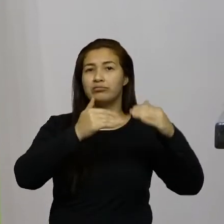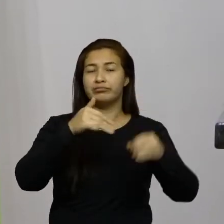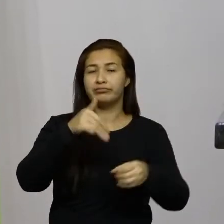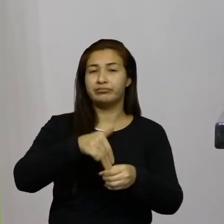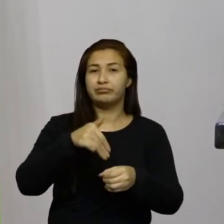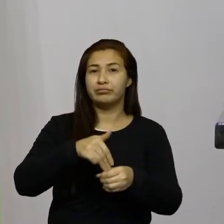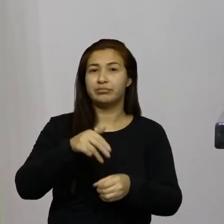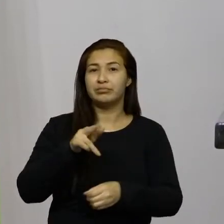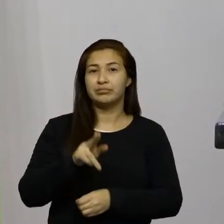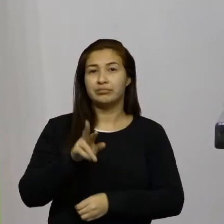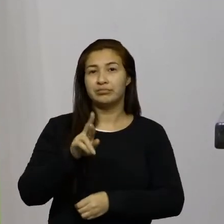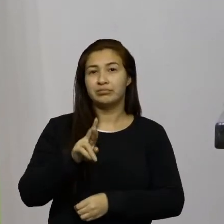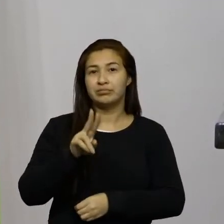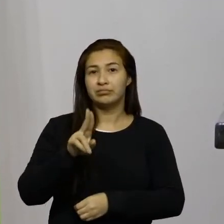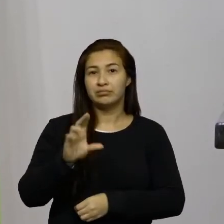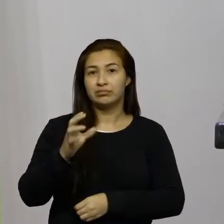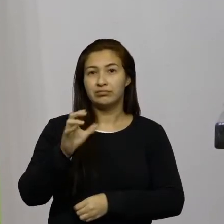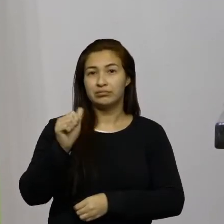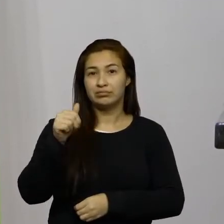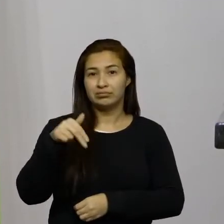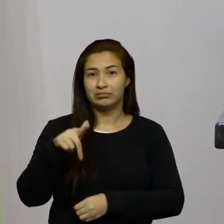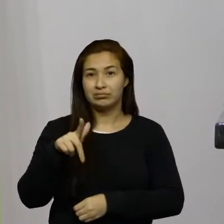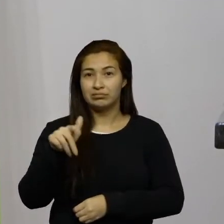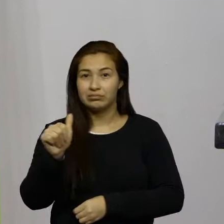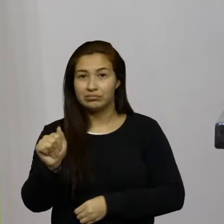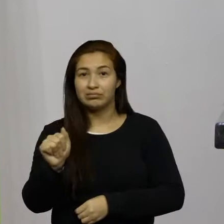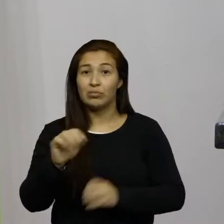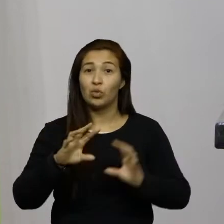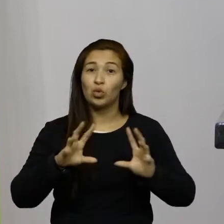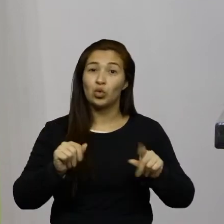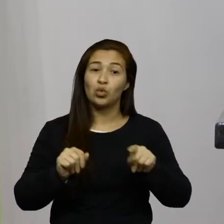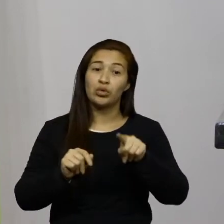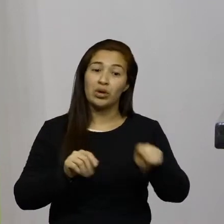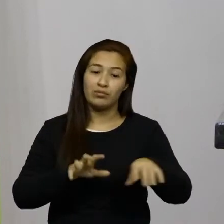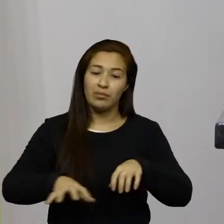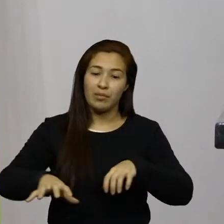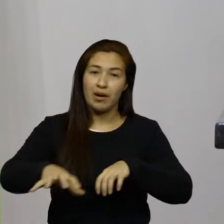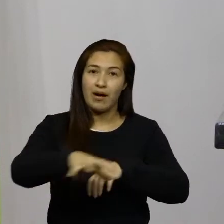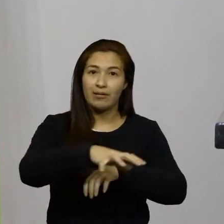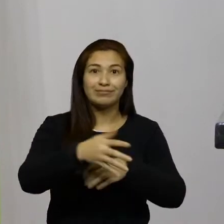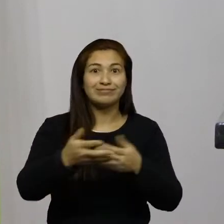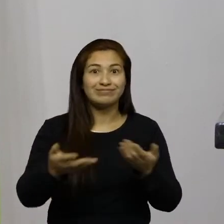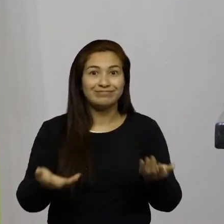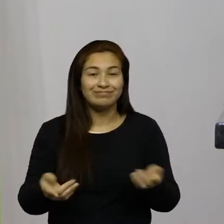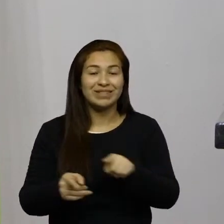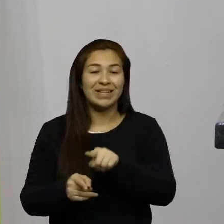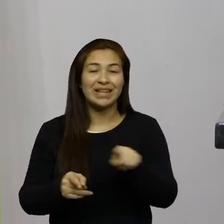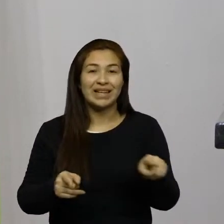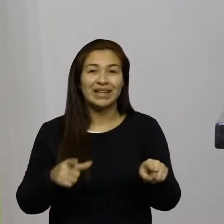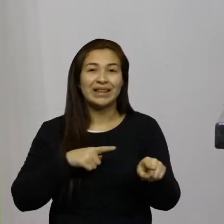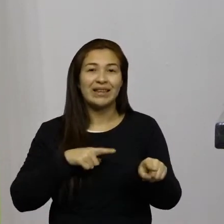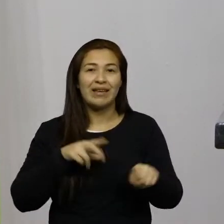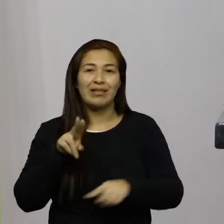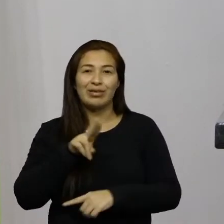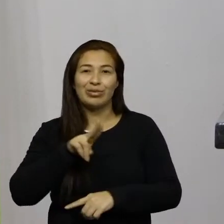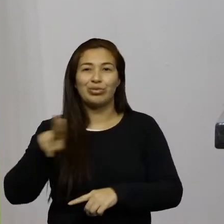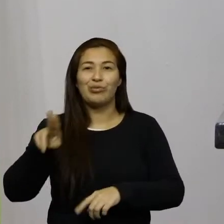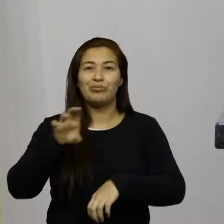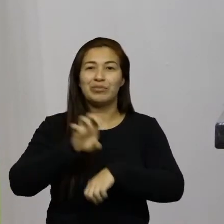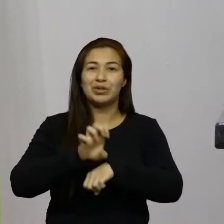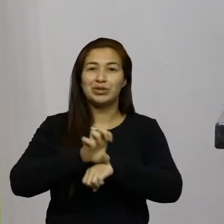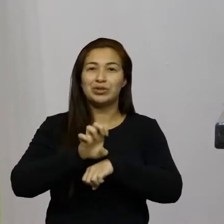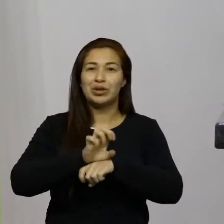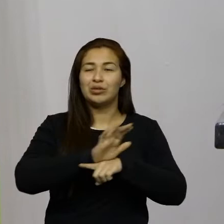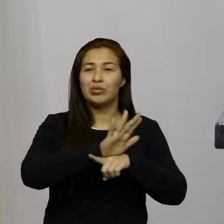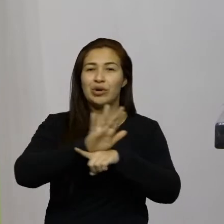Uruçanga e de toda a região que a cerca levando o nome de nosso estado para todo